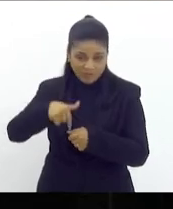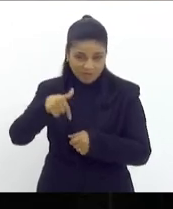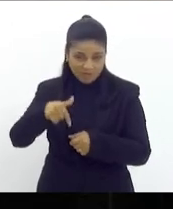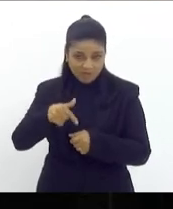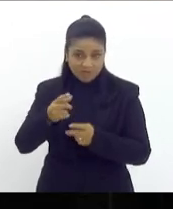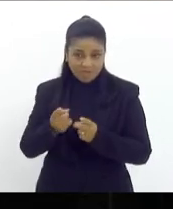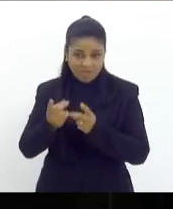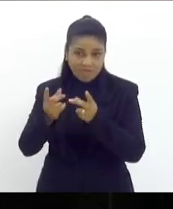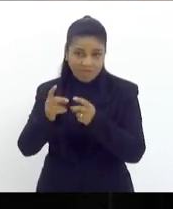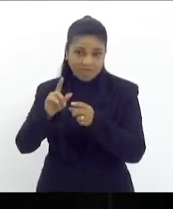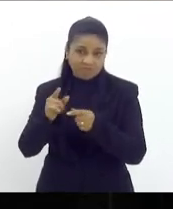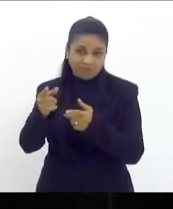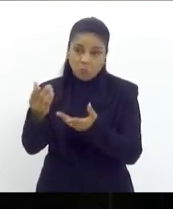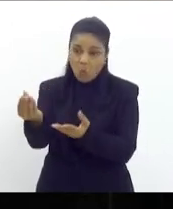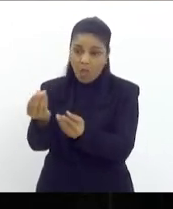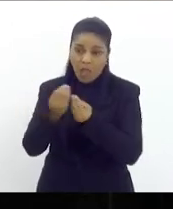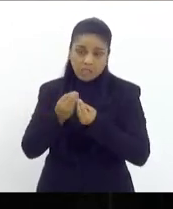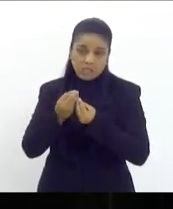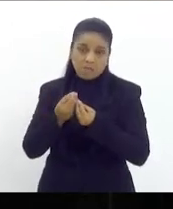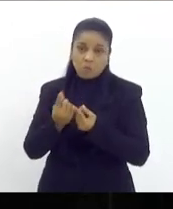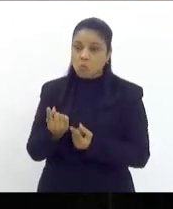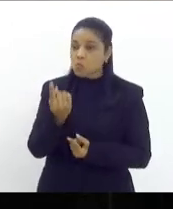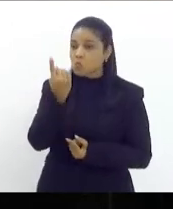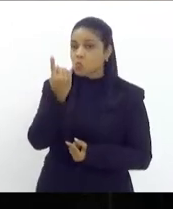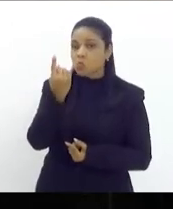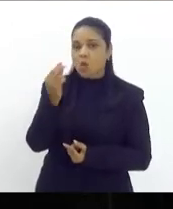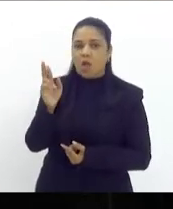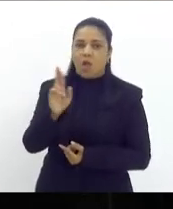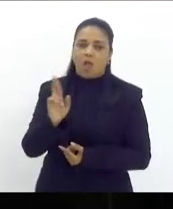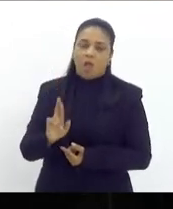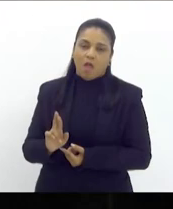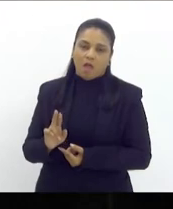recebe um real de ICMS